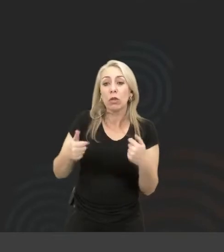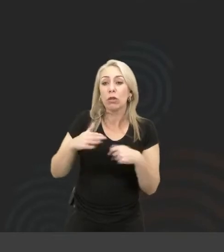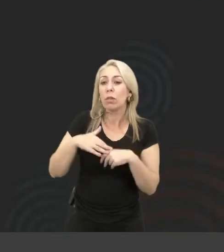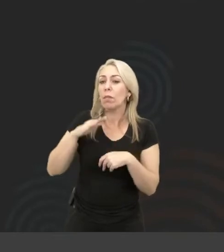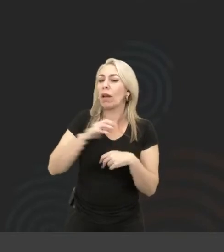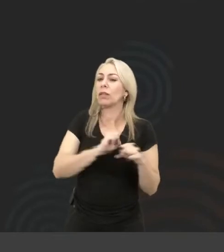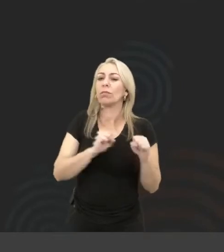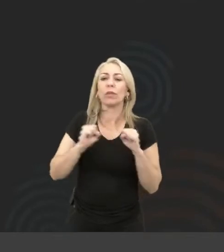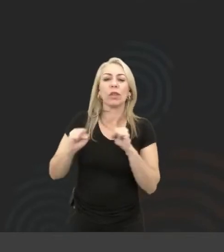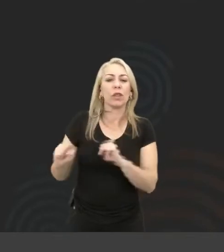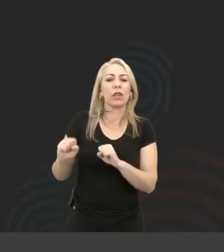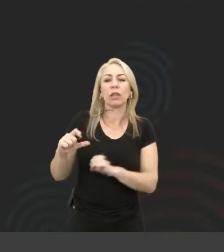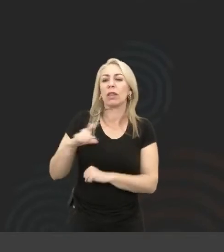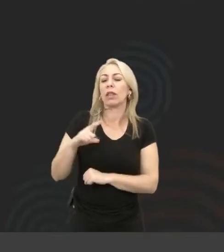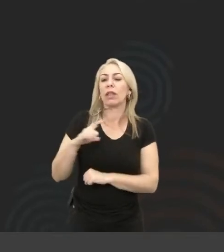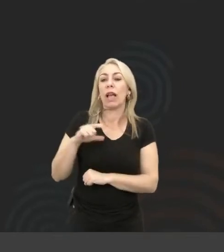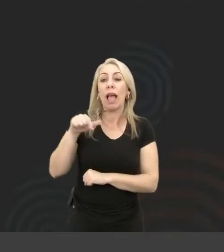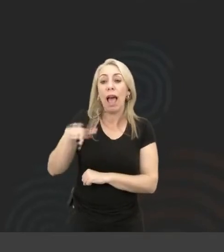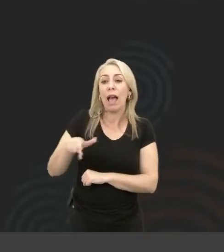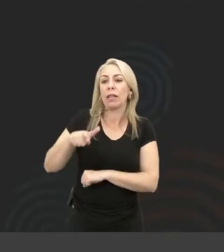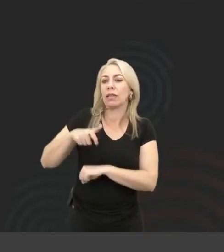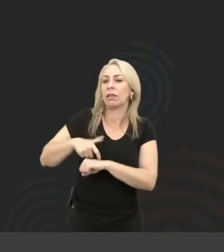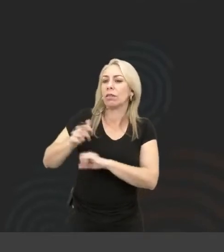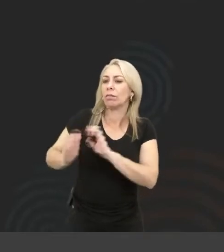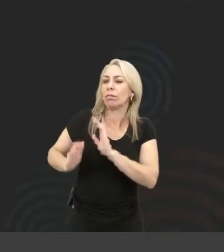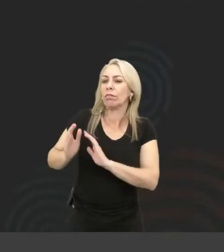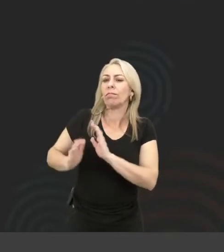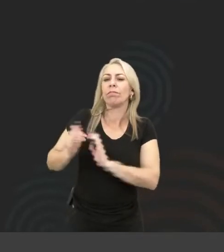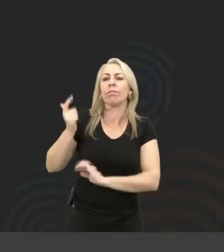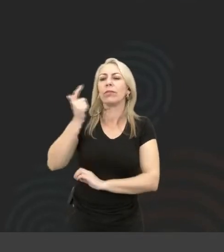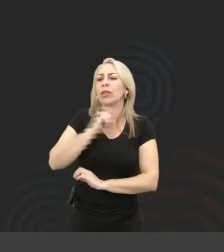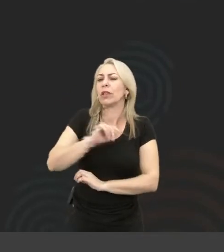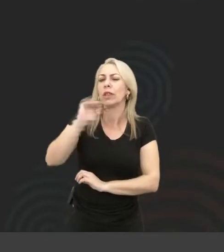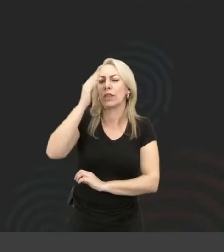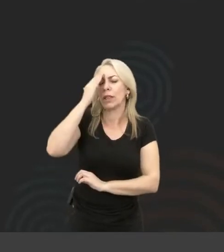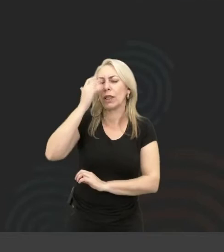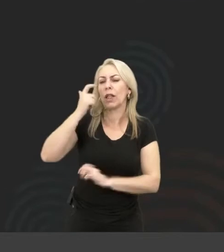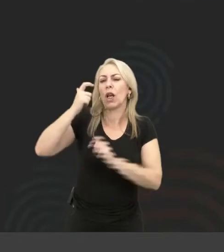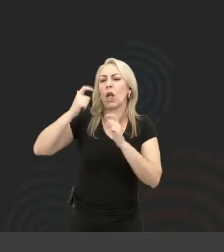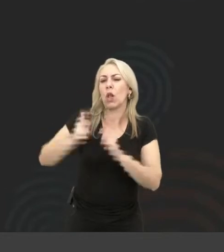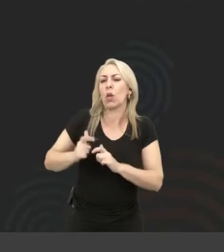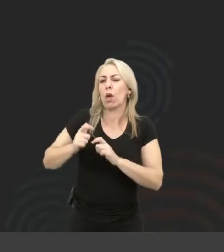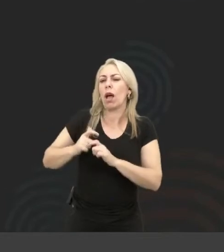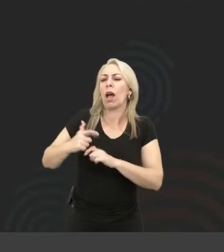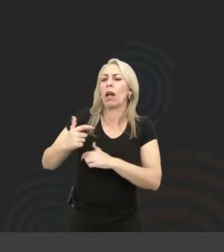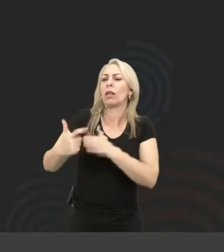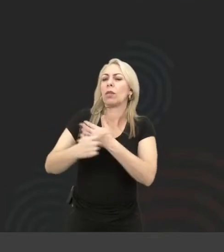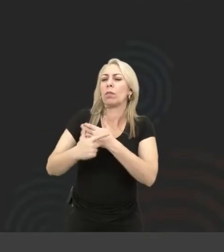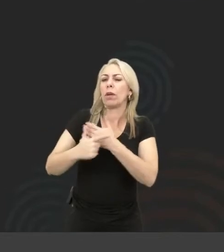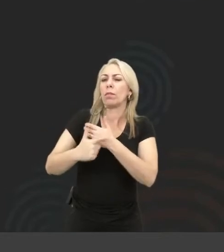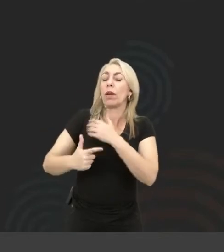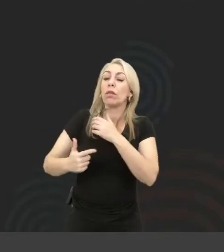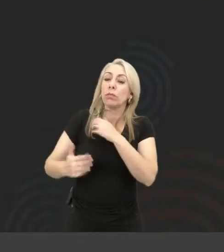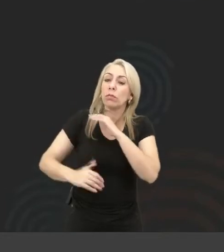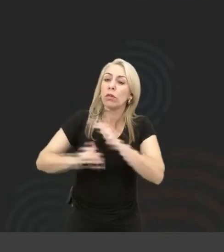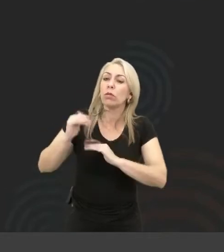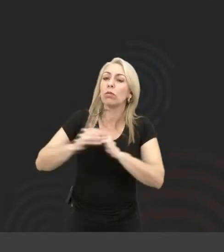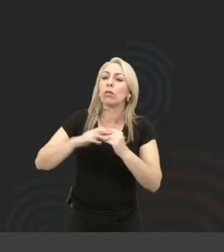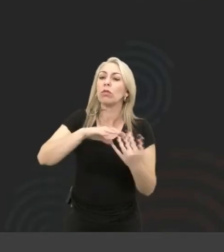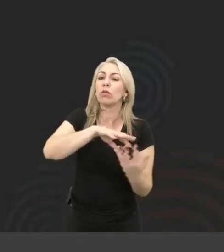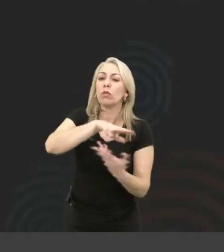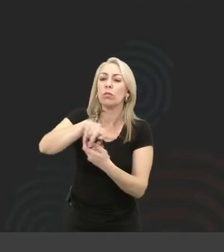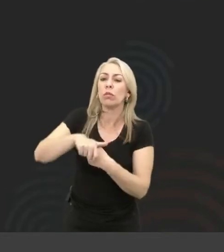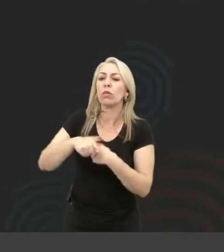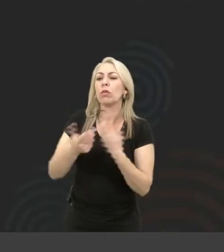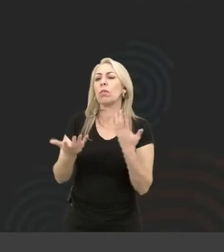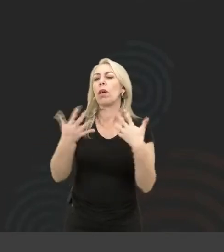mais poderosas que existem. Porque é nesse momento que a gente consegue entender o nosso espaço, o nosso papel na construção de um mundo que